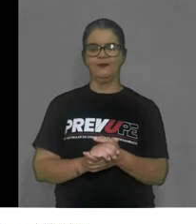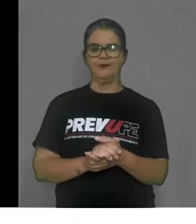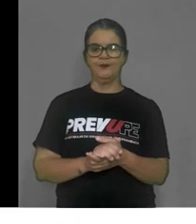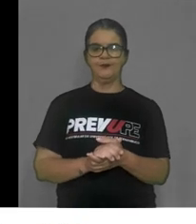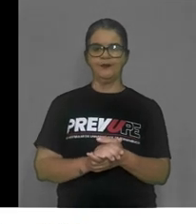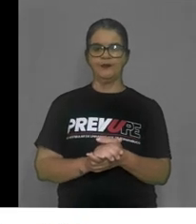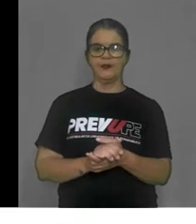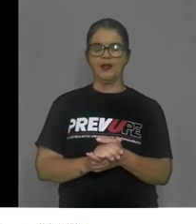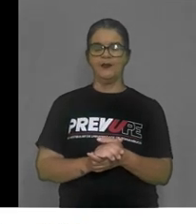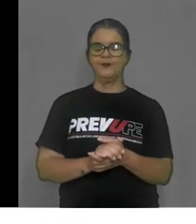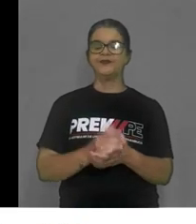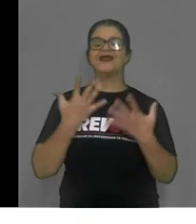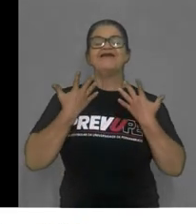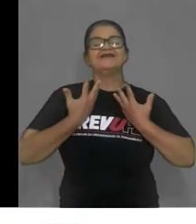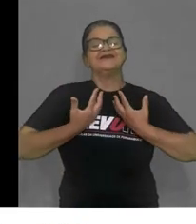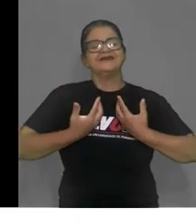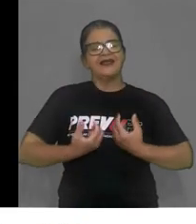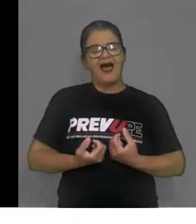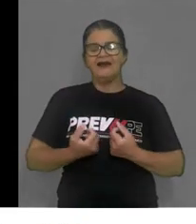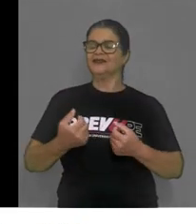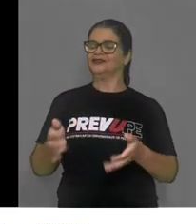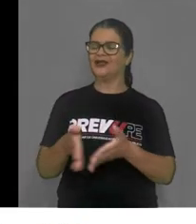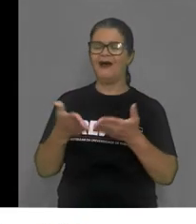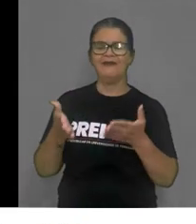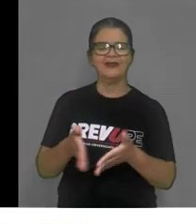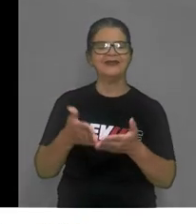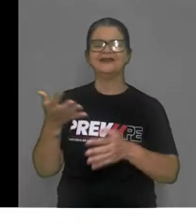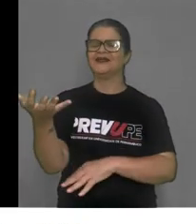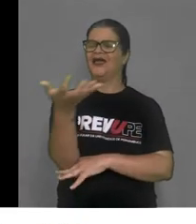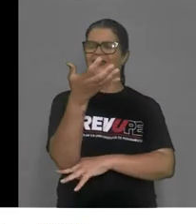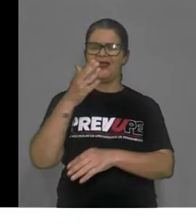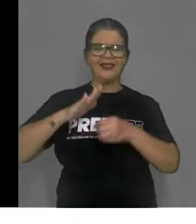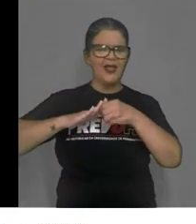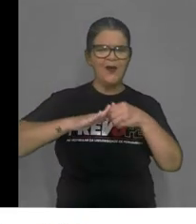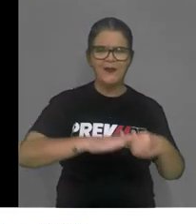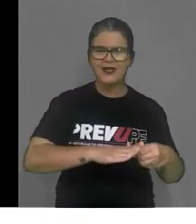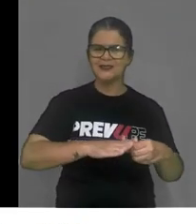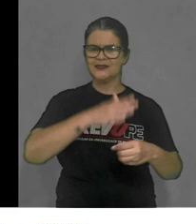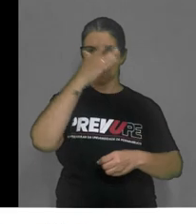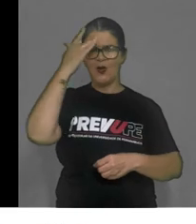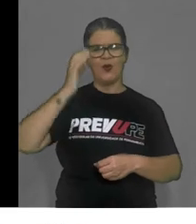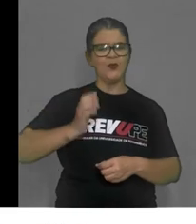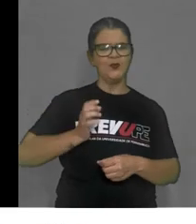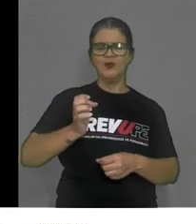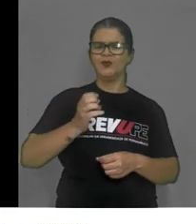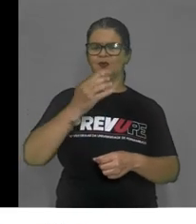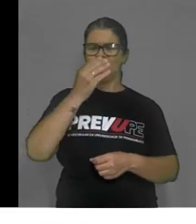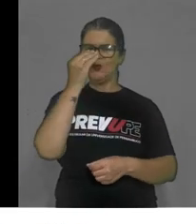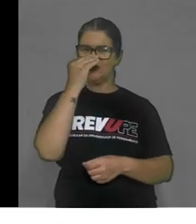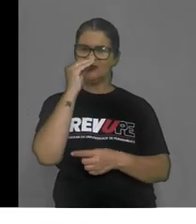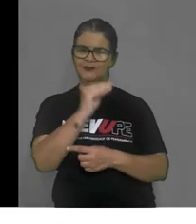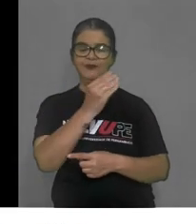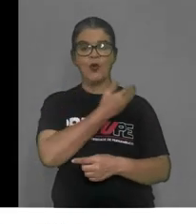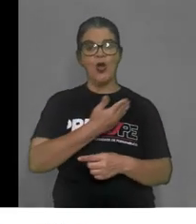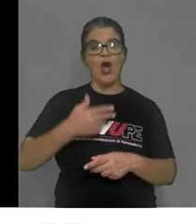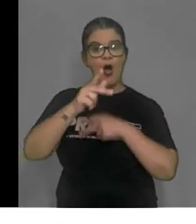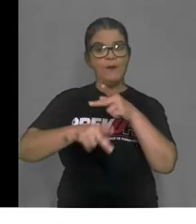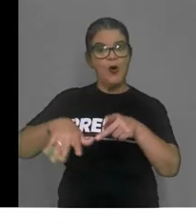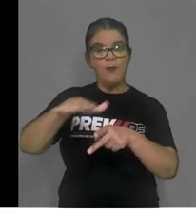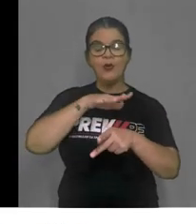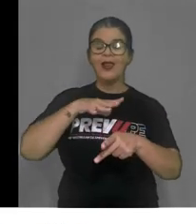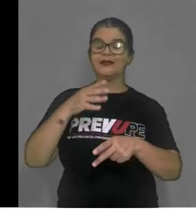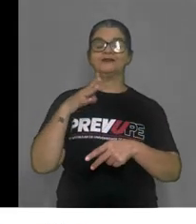Cansados da miséria, da opressão das elites, do descaso do governo, a população tomou Belém,